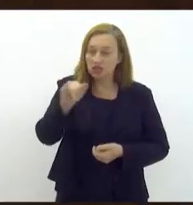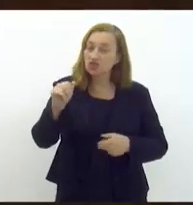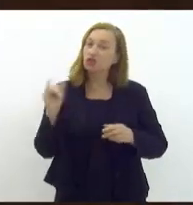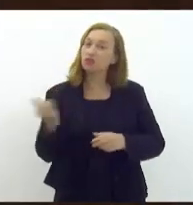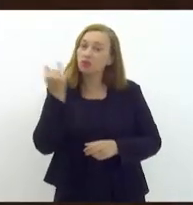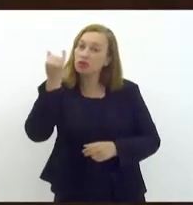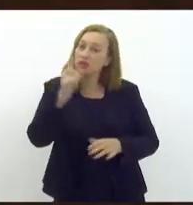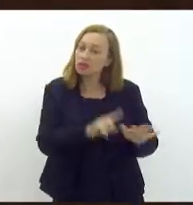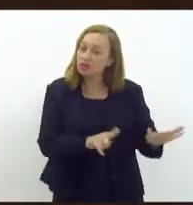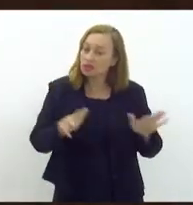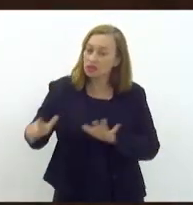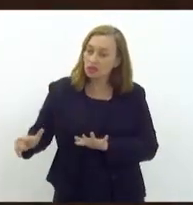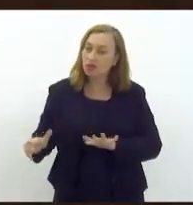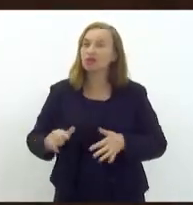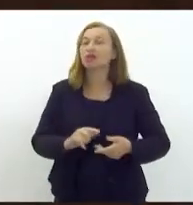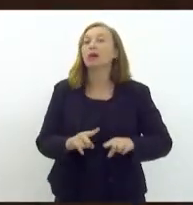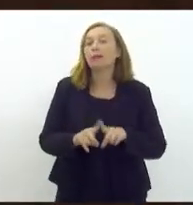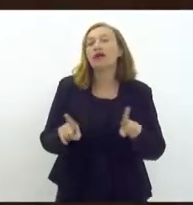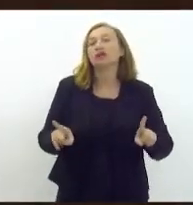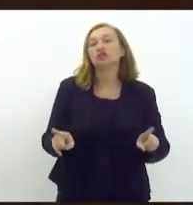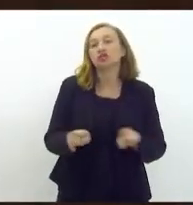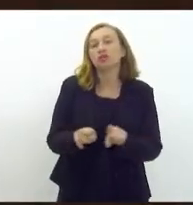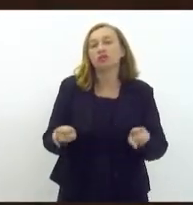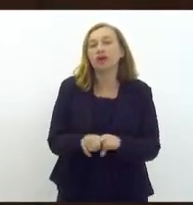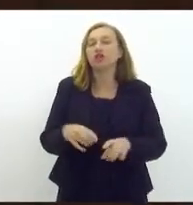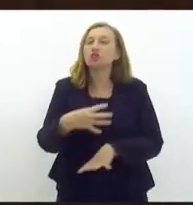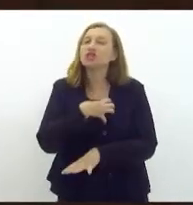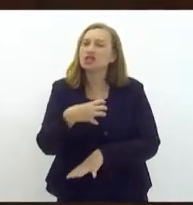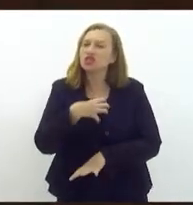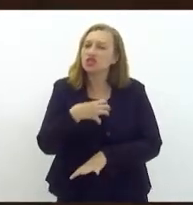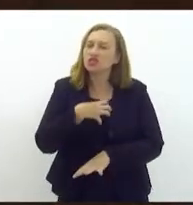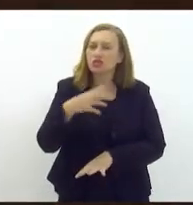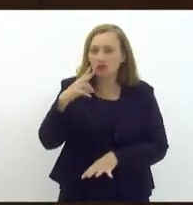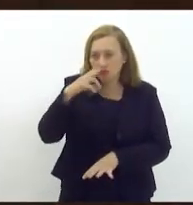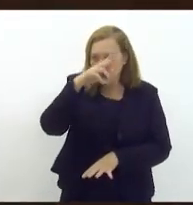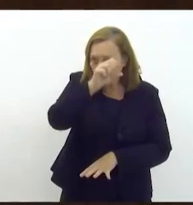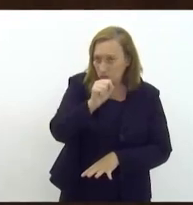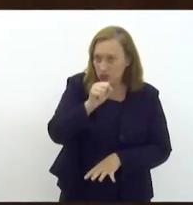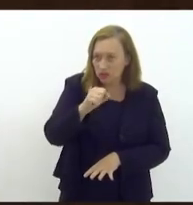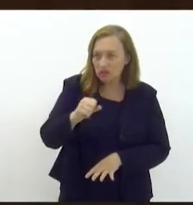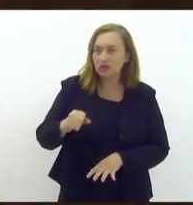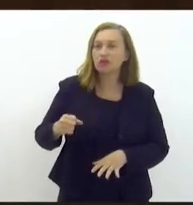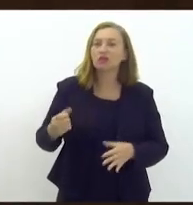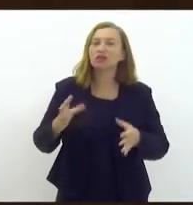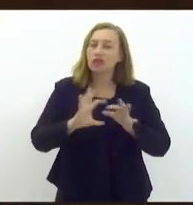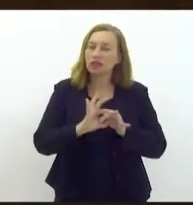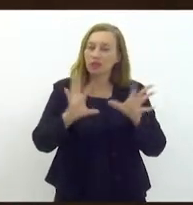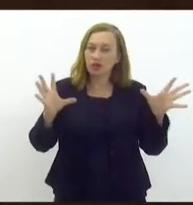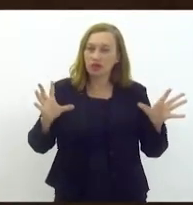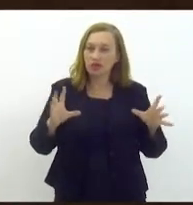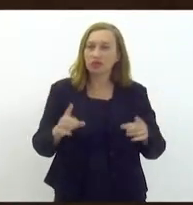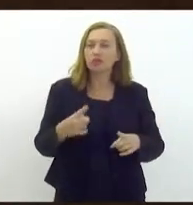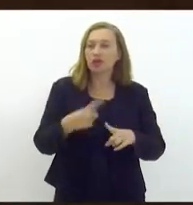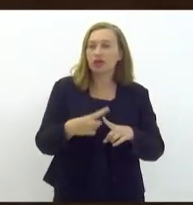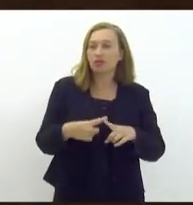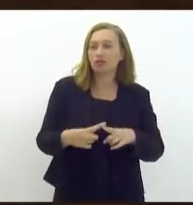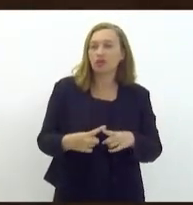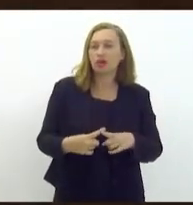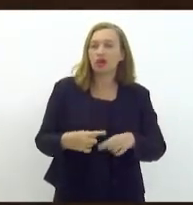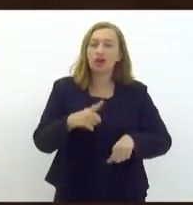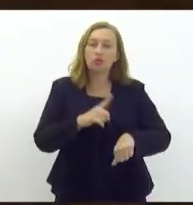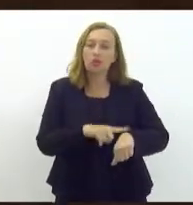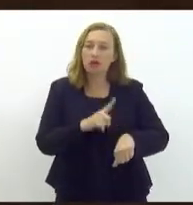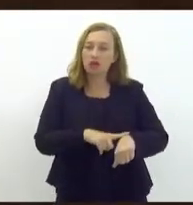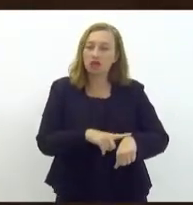essa semana remontam, mas também no sentido de fortalecerem os processos democráticos para que momentos como a ditadura